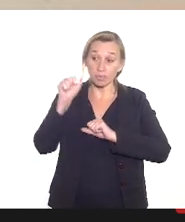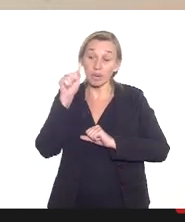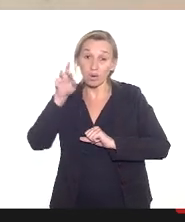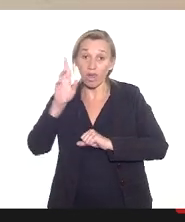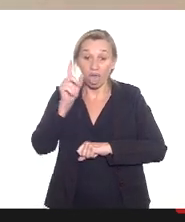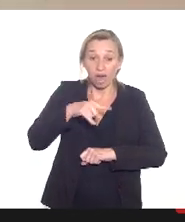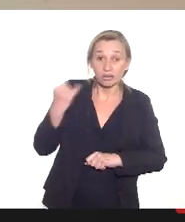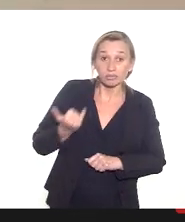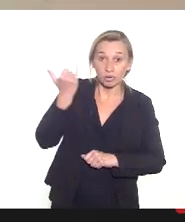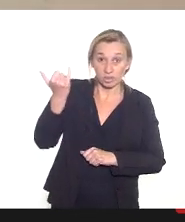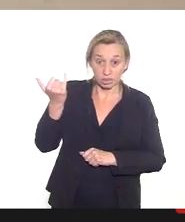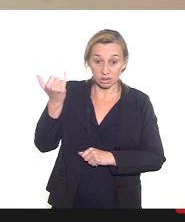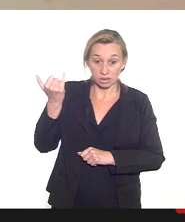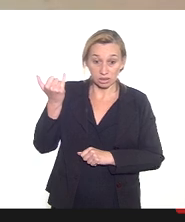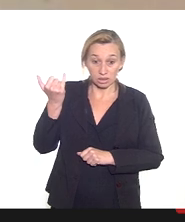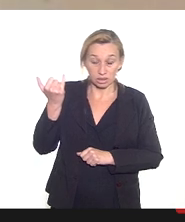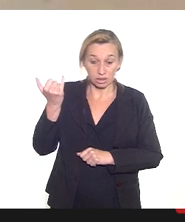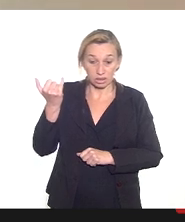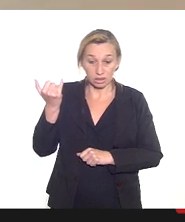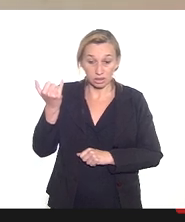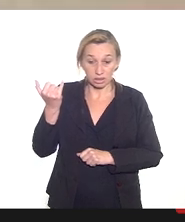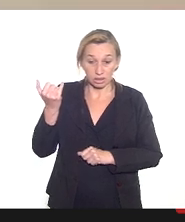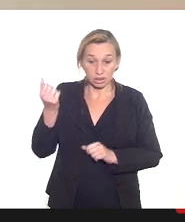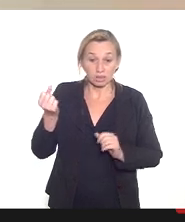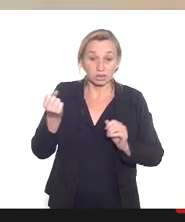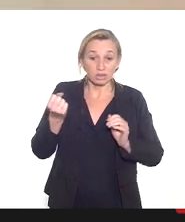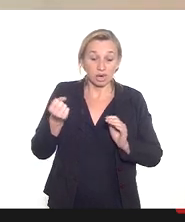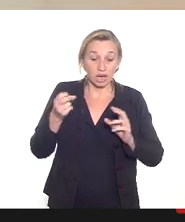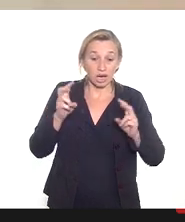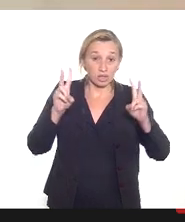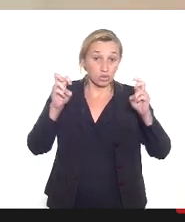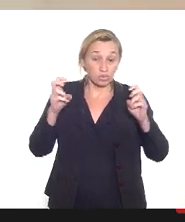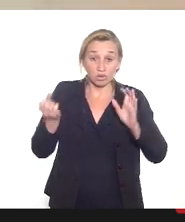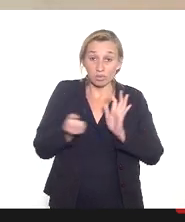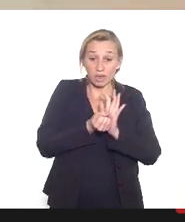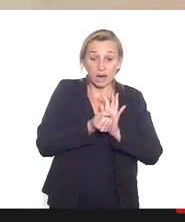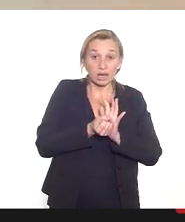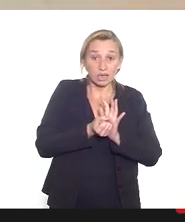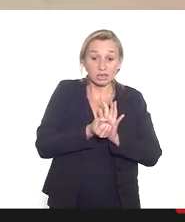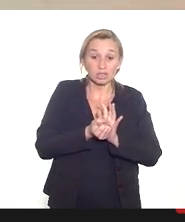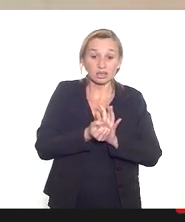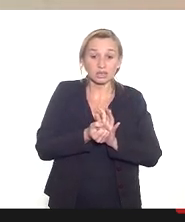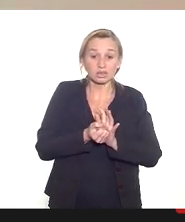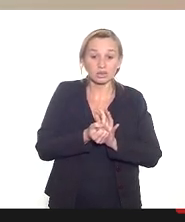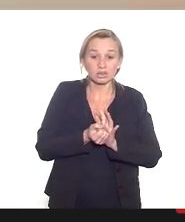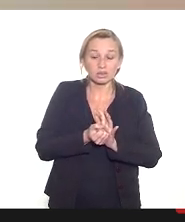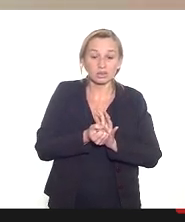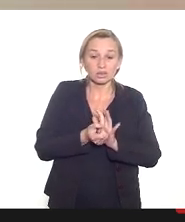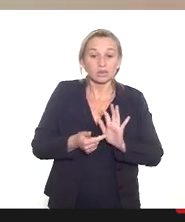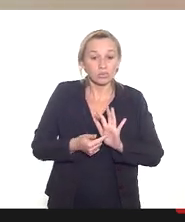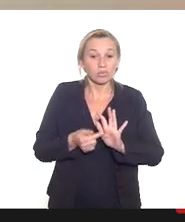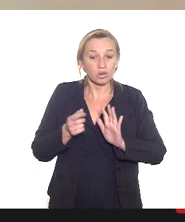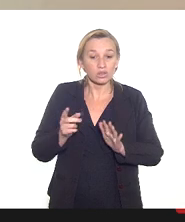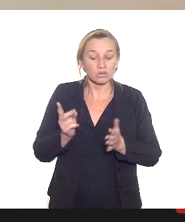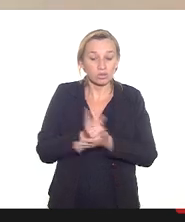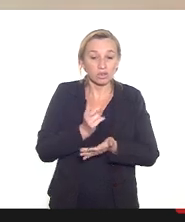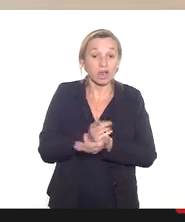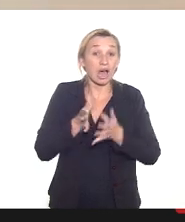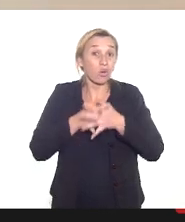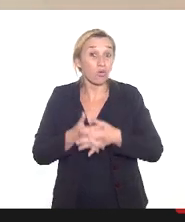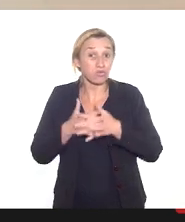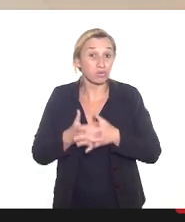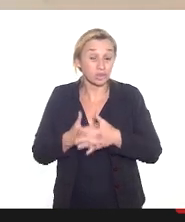importantes marcadores nessa situação que defaram mesmo a confusão